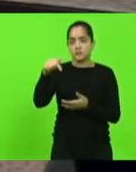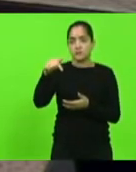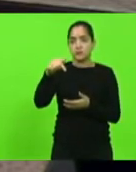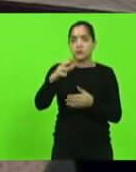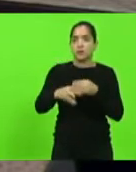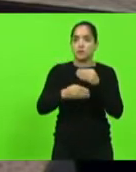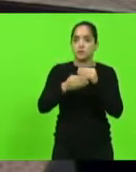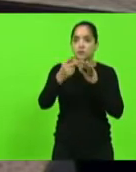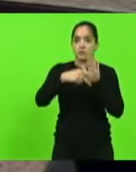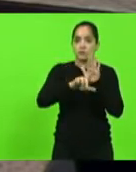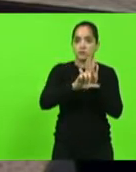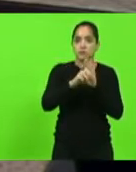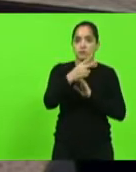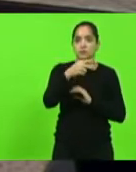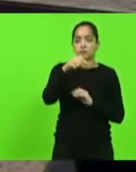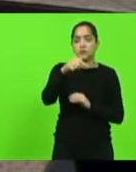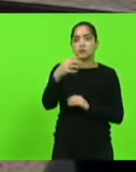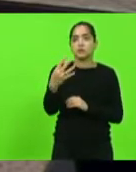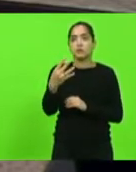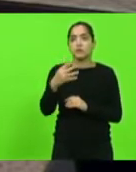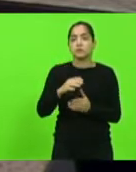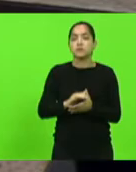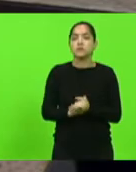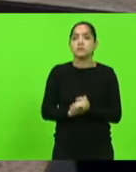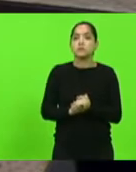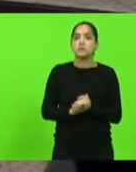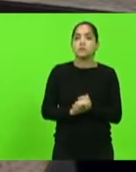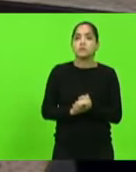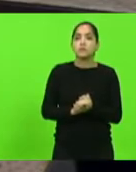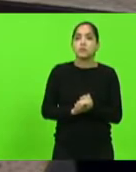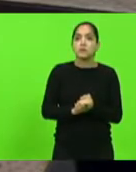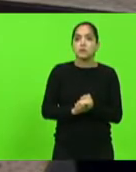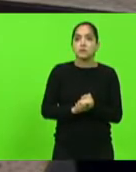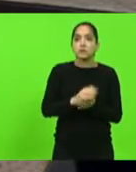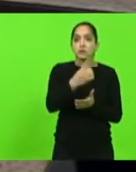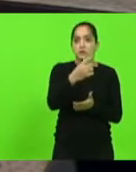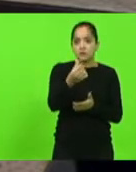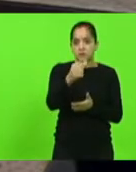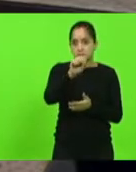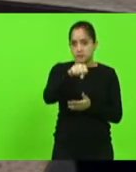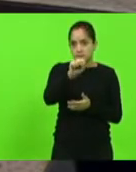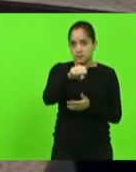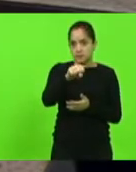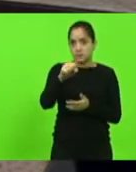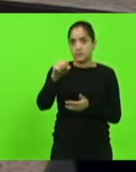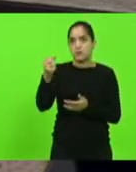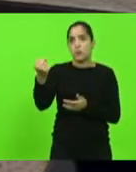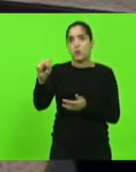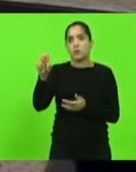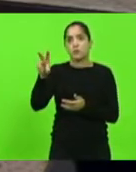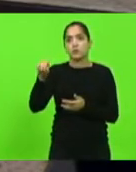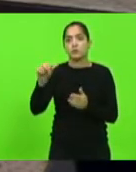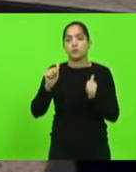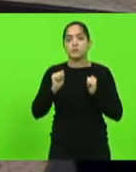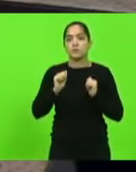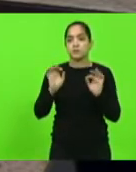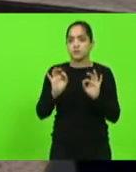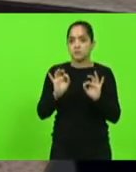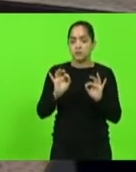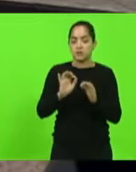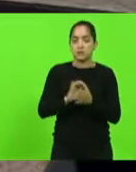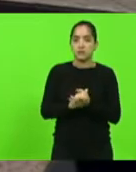aposta ao projeto de lei nº 274 de 2019, com a seguinte votação. 16 votos sim, 8 votos não e nenhuma abstenção.